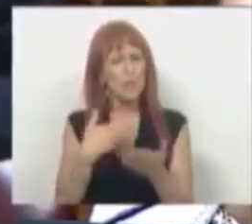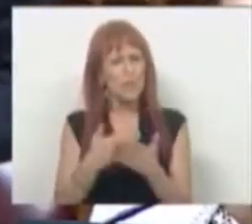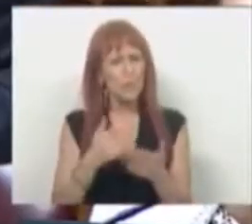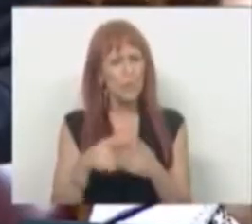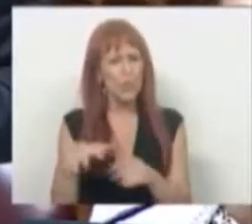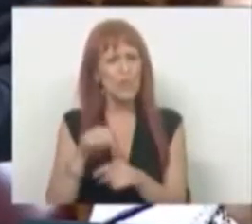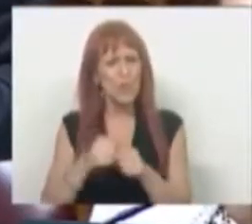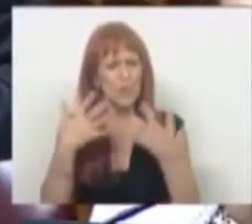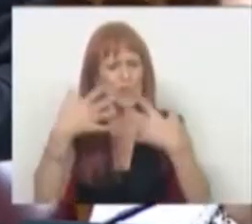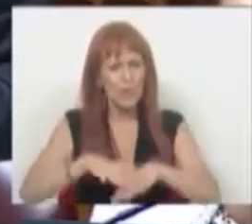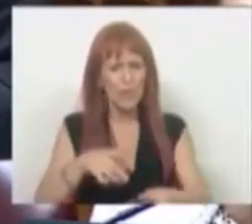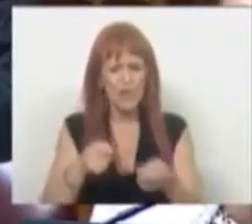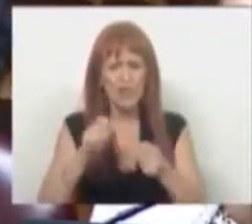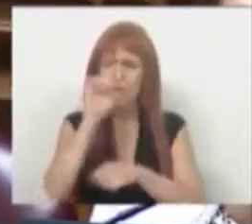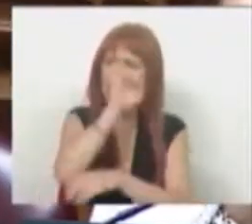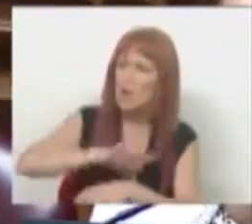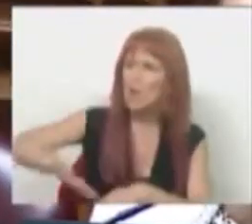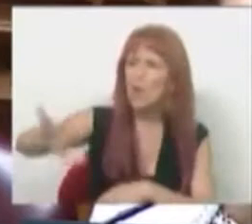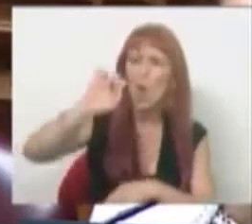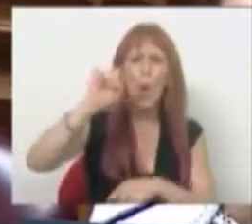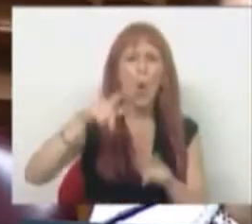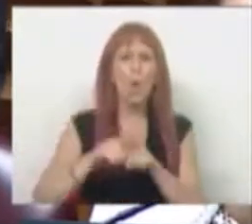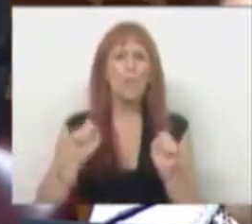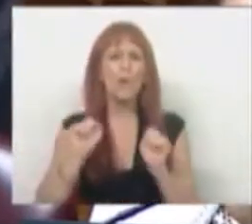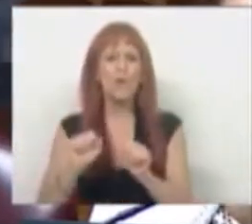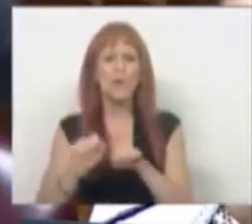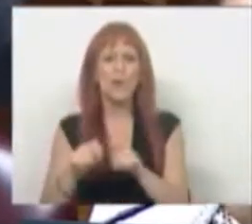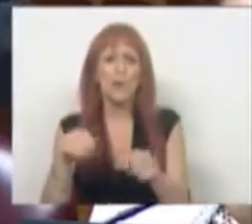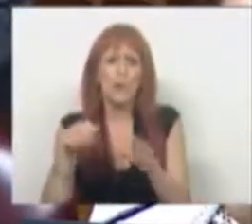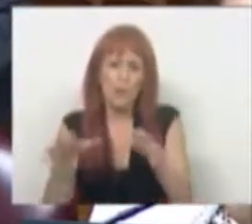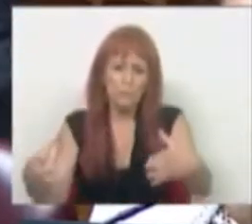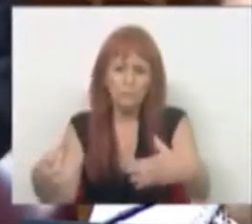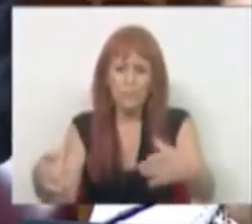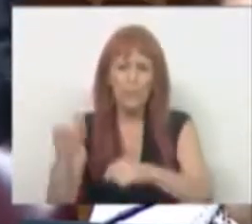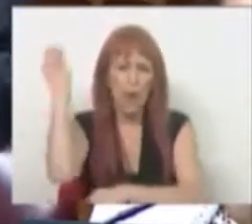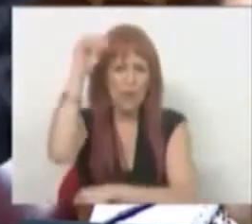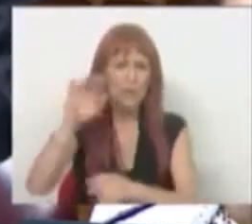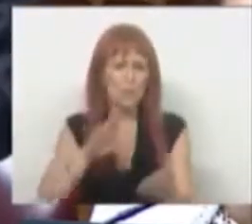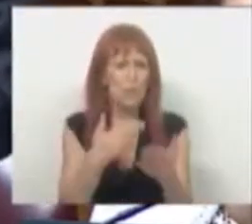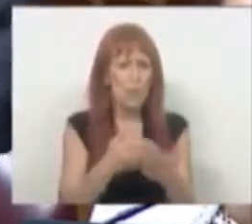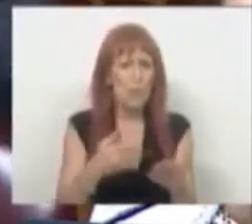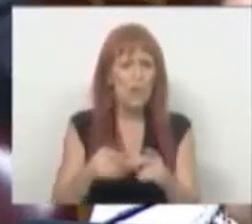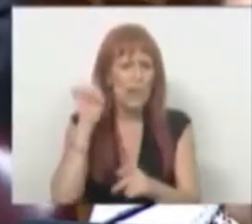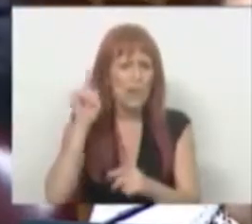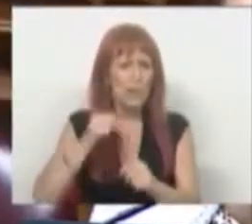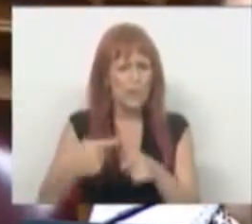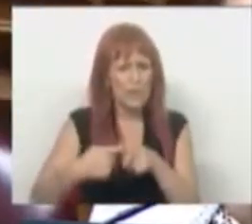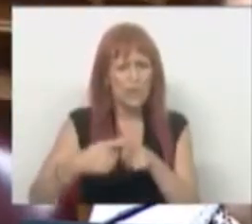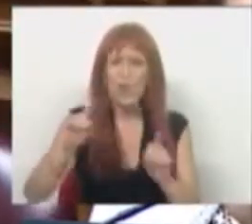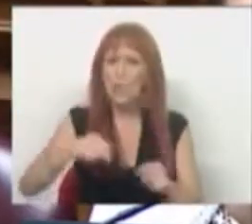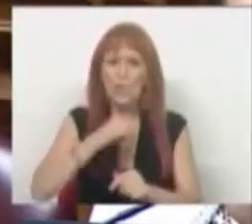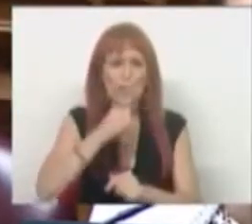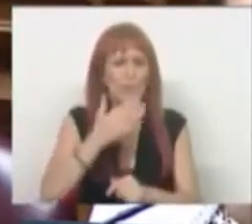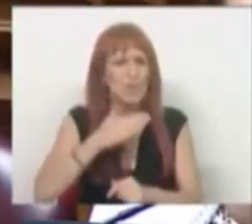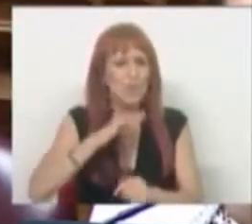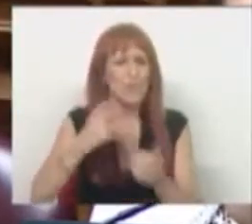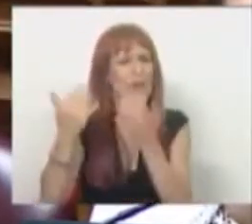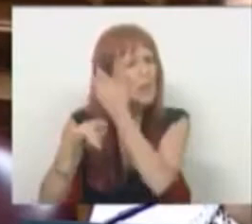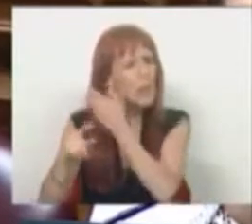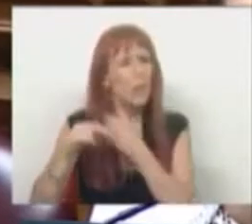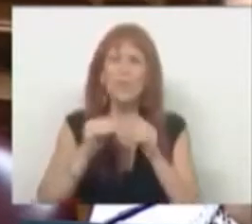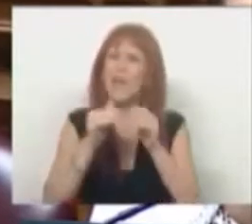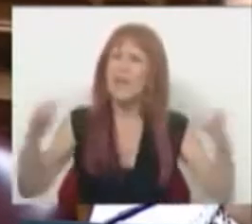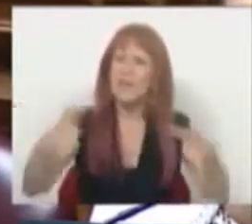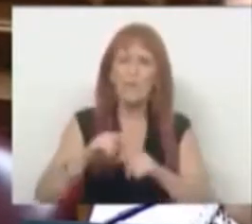as áreas integradas de gestão da paisagem ou como os condomínios da aldeia, propostas importantes e interessantes, ainda não suficientes, não à